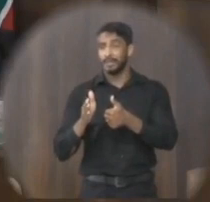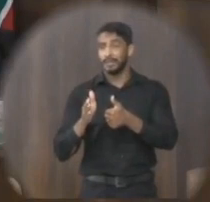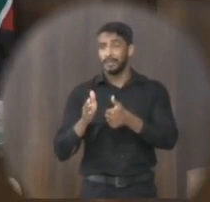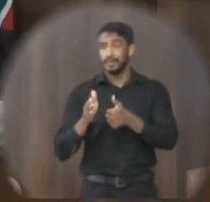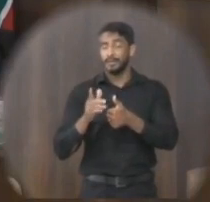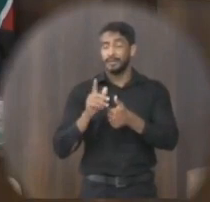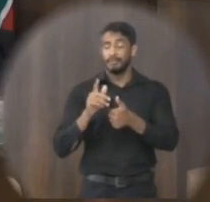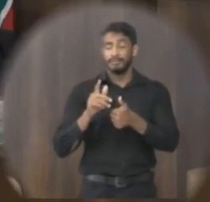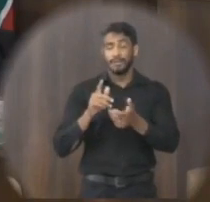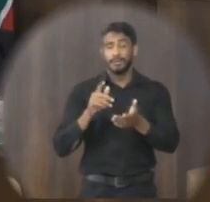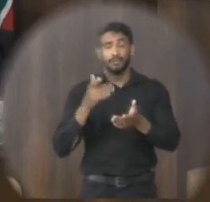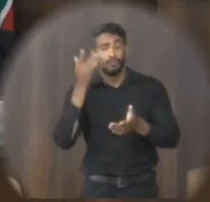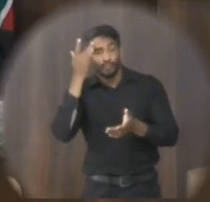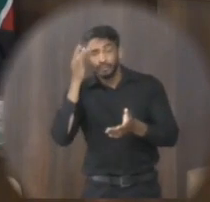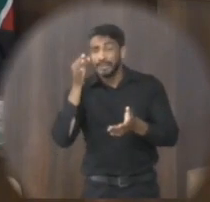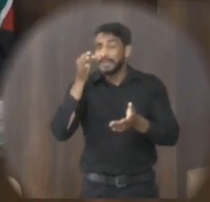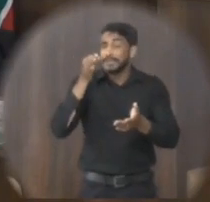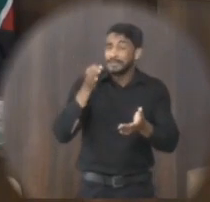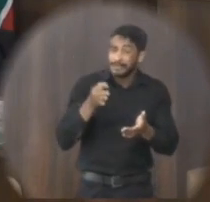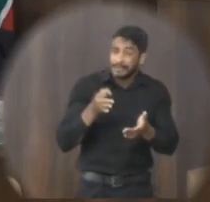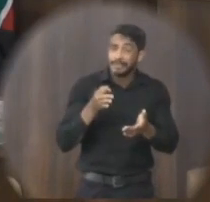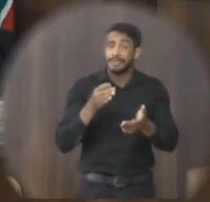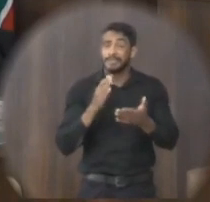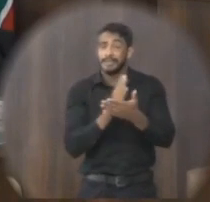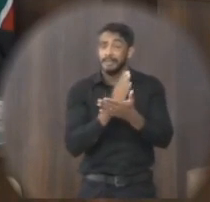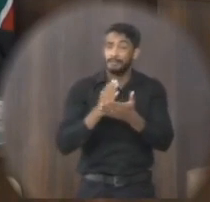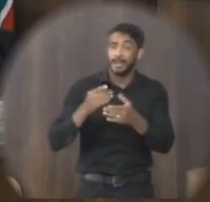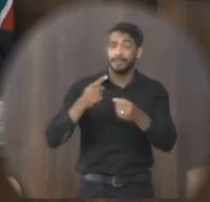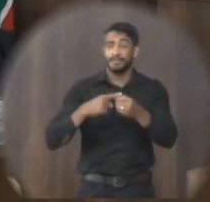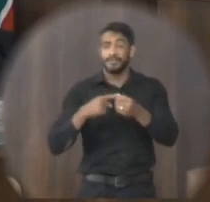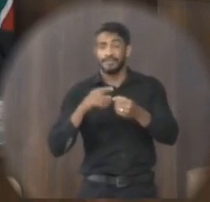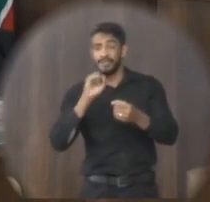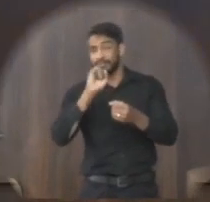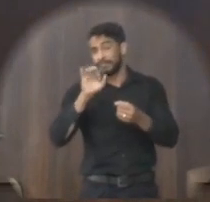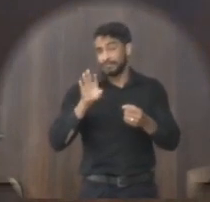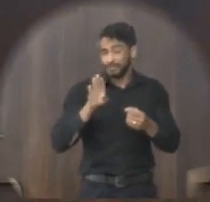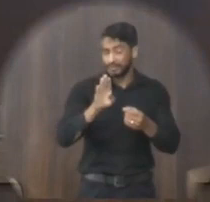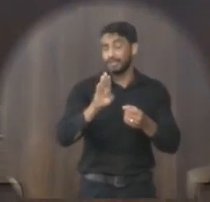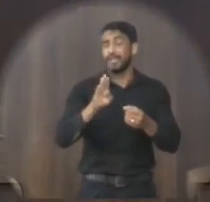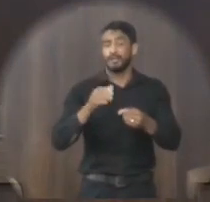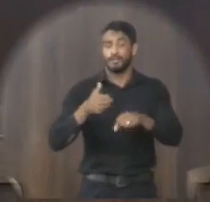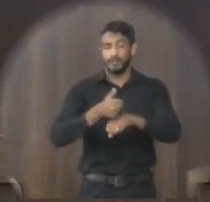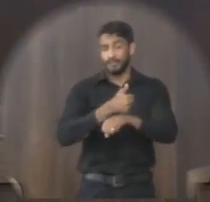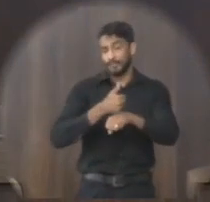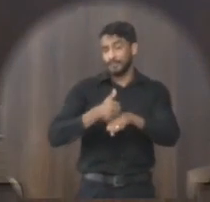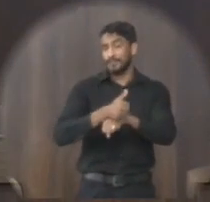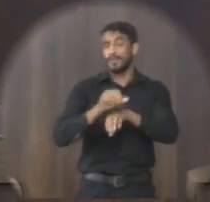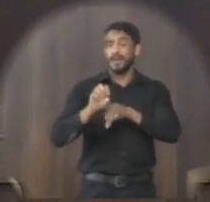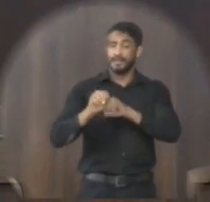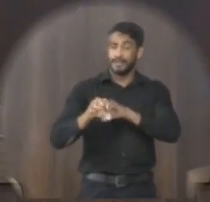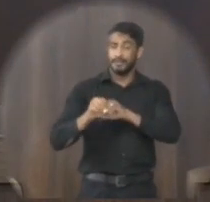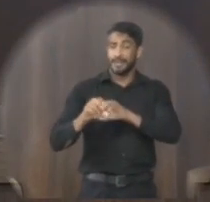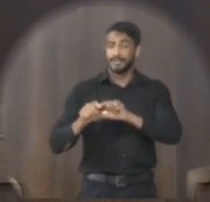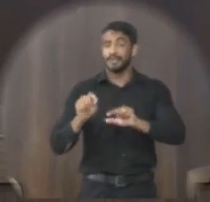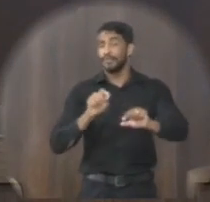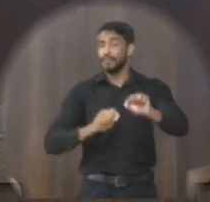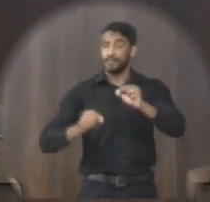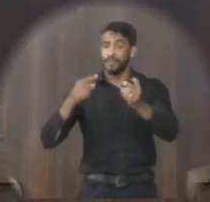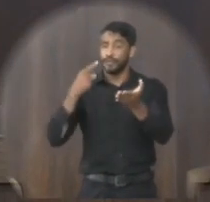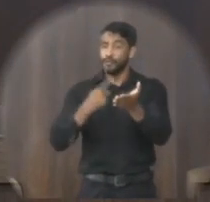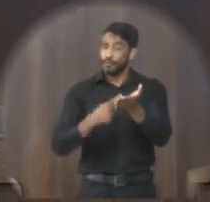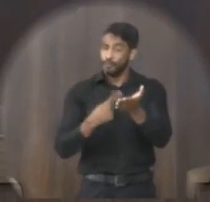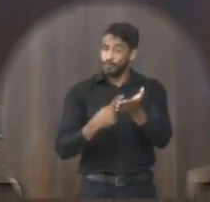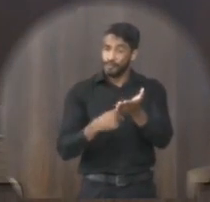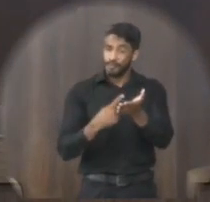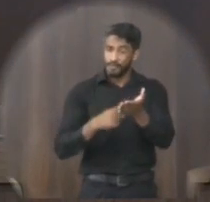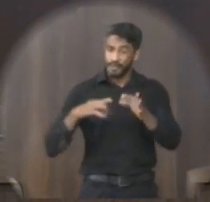pseudo incerteza se instala em parte do município de Janaúba entre os profissionais de educação a respeito do cumprimento integral